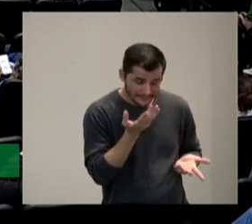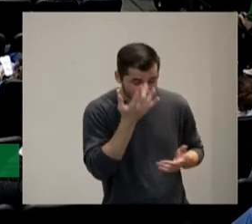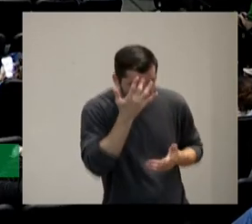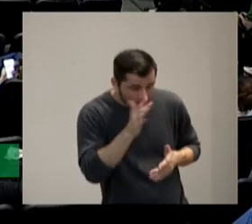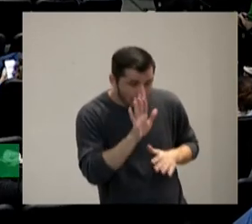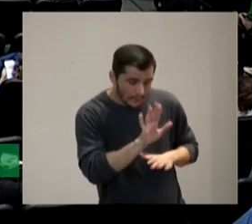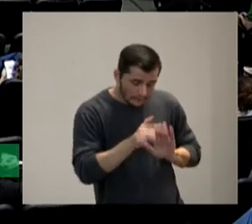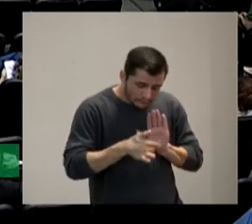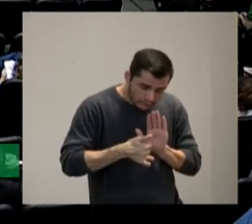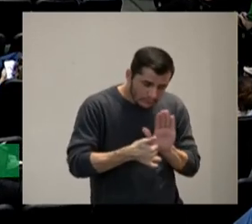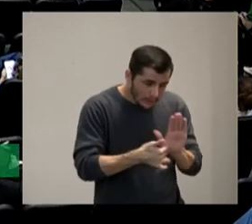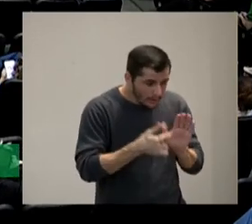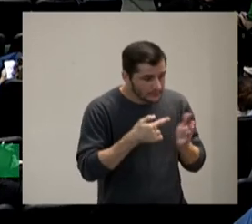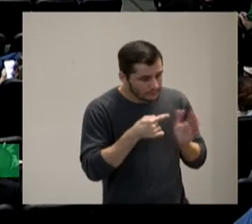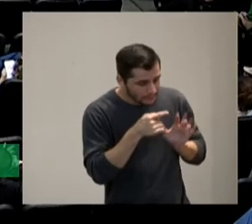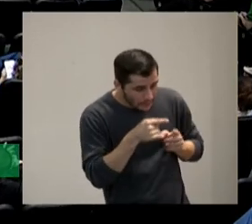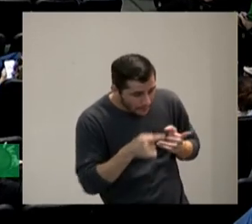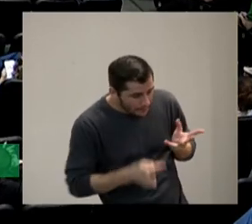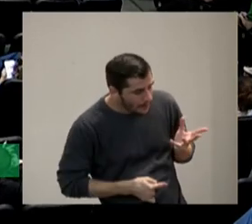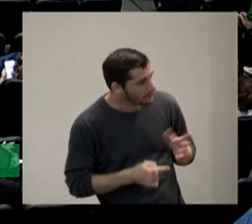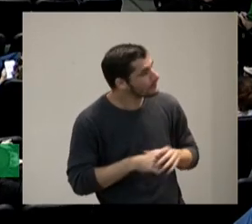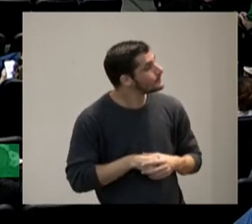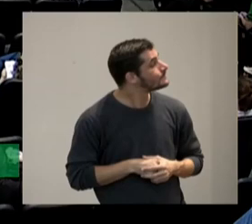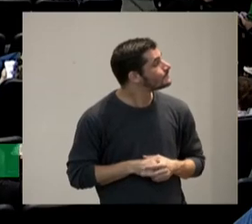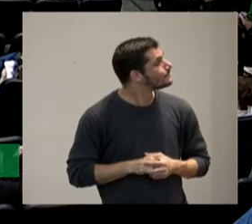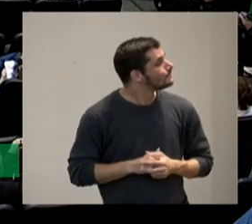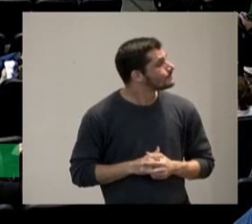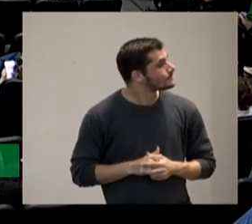vista que eu acho mais interessante a gente está preparando